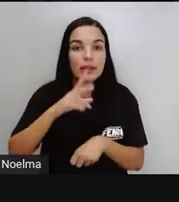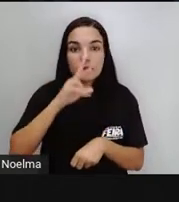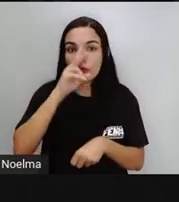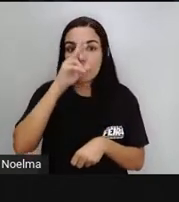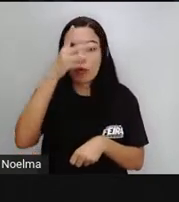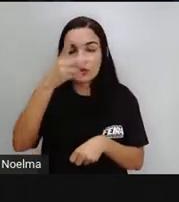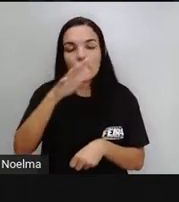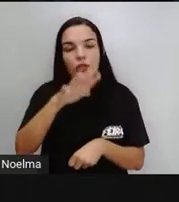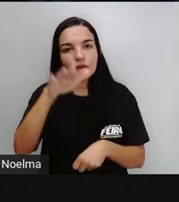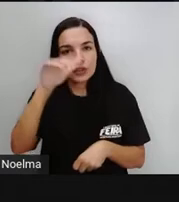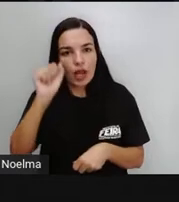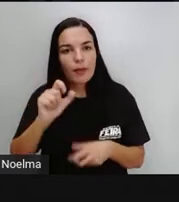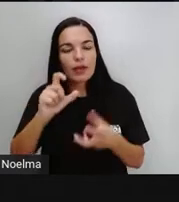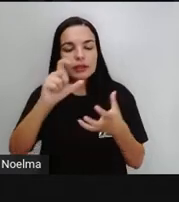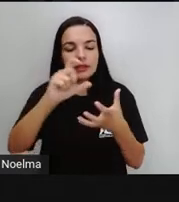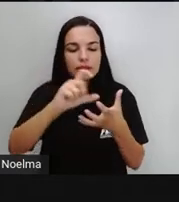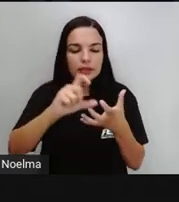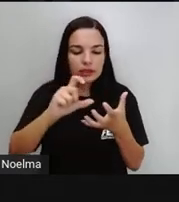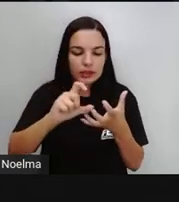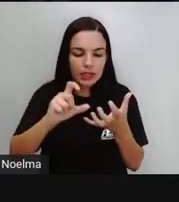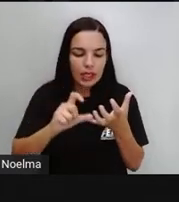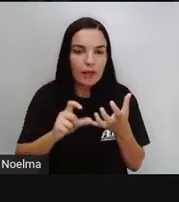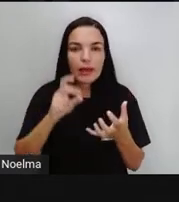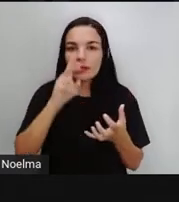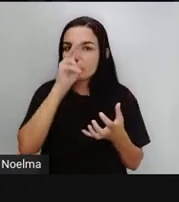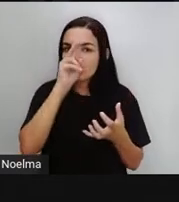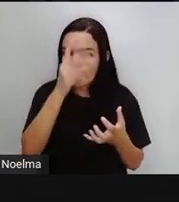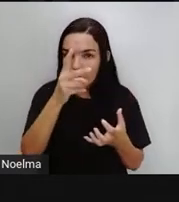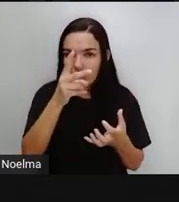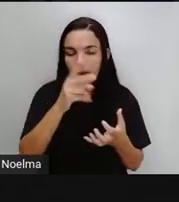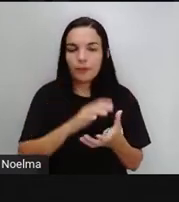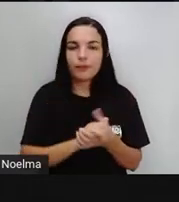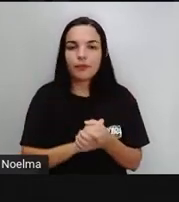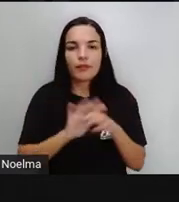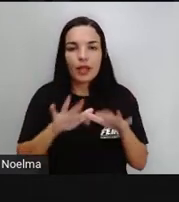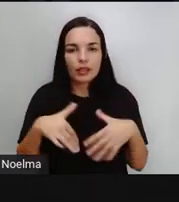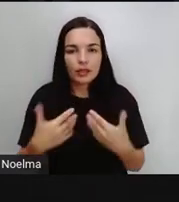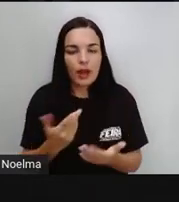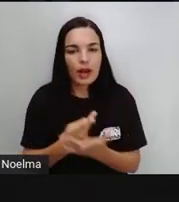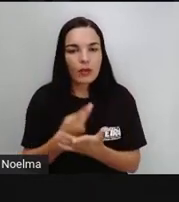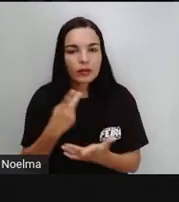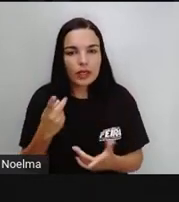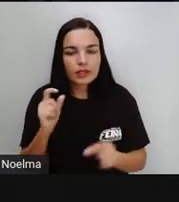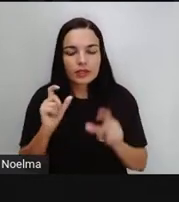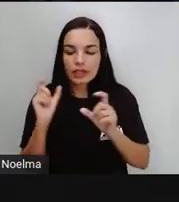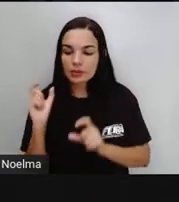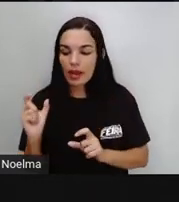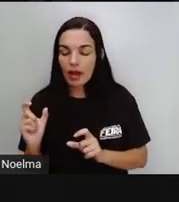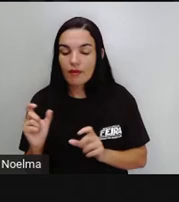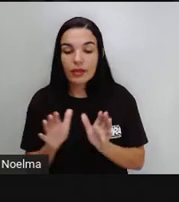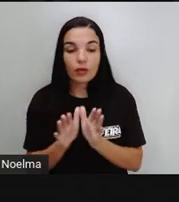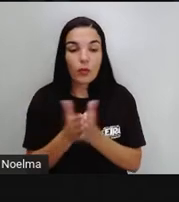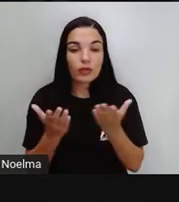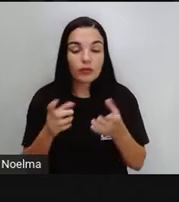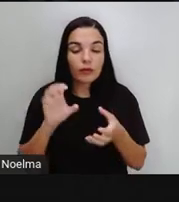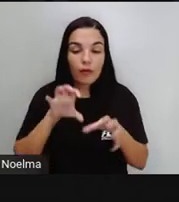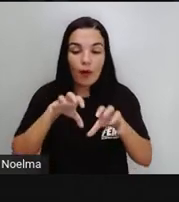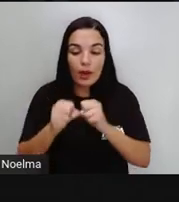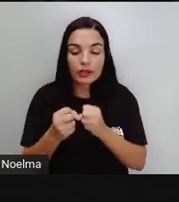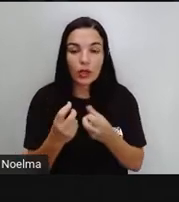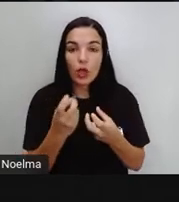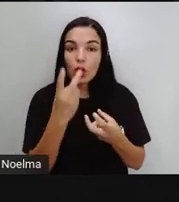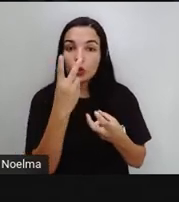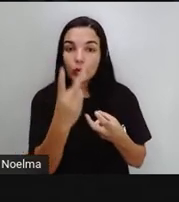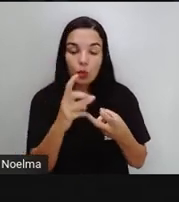a gente chama de sílaba tônica. E isso acontece nas palavras que são formadas aí por duas ou mais